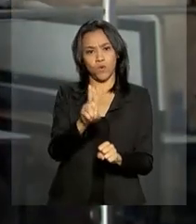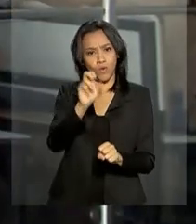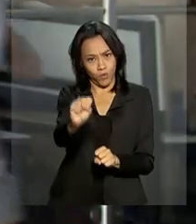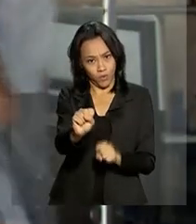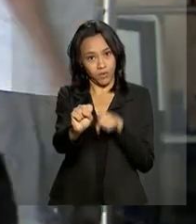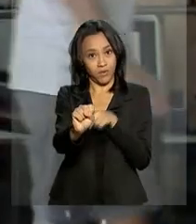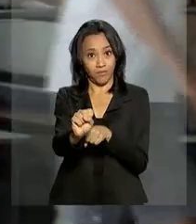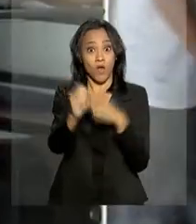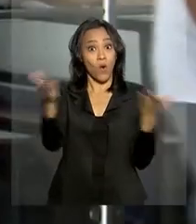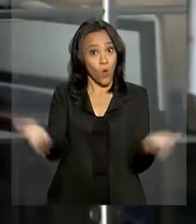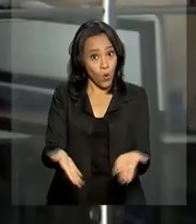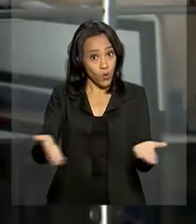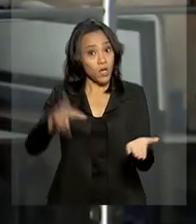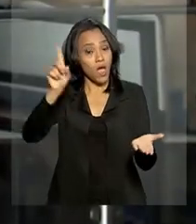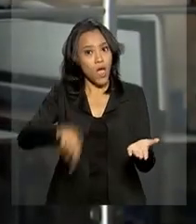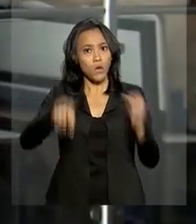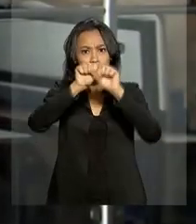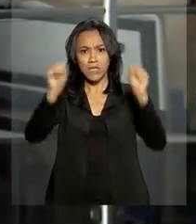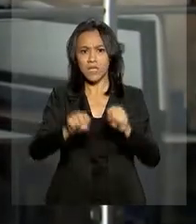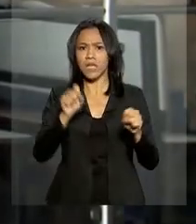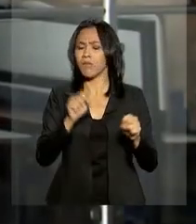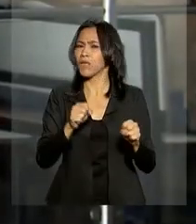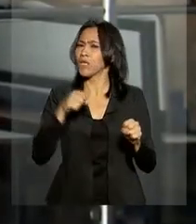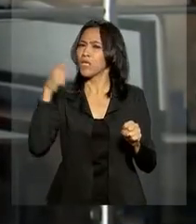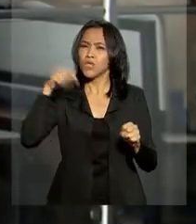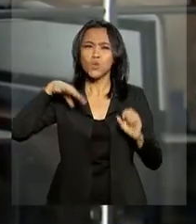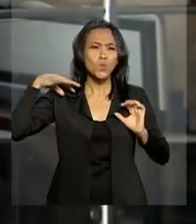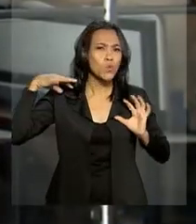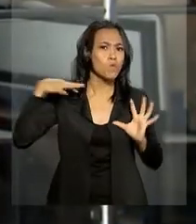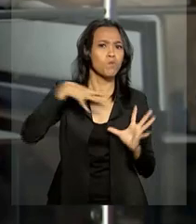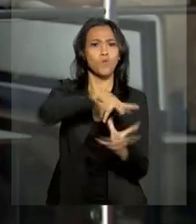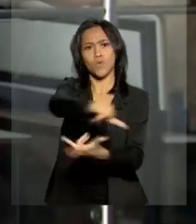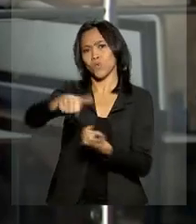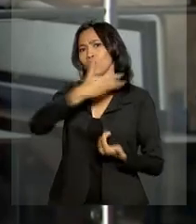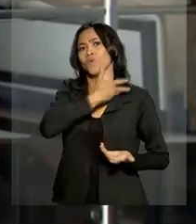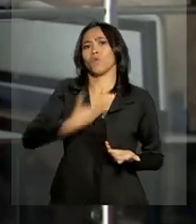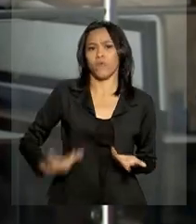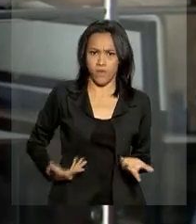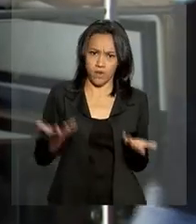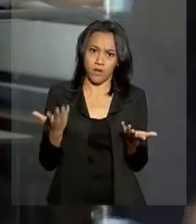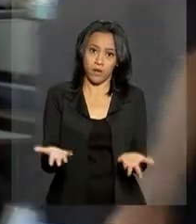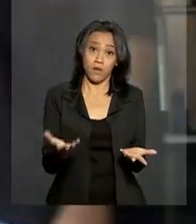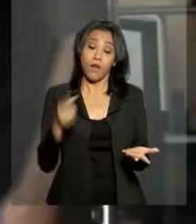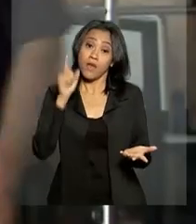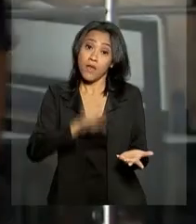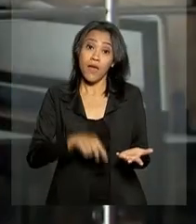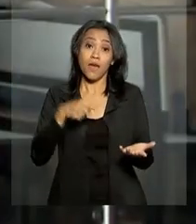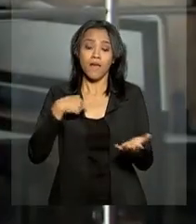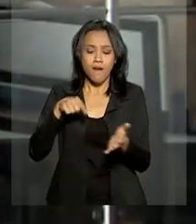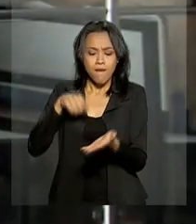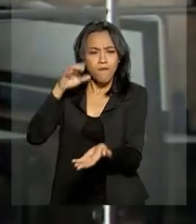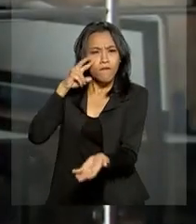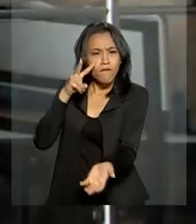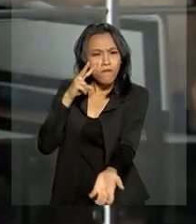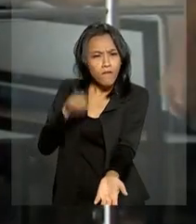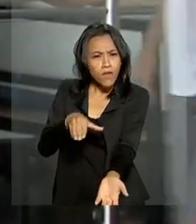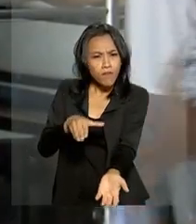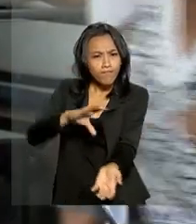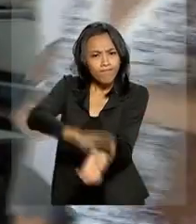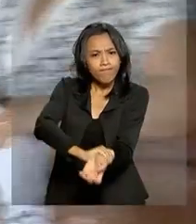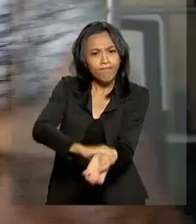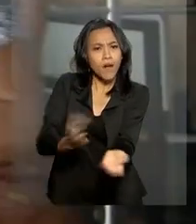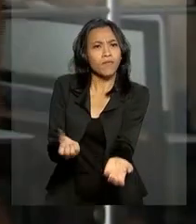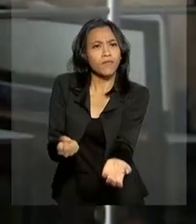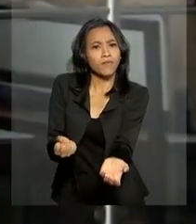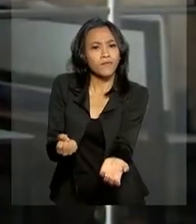O SUS é hoje um dos maiores sistemas públicos de saúde do mundo. E abrange desde uma simples aferição de pressão arterial